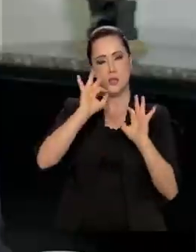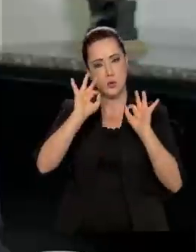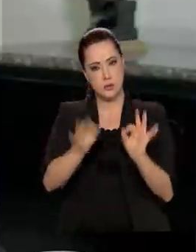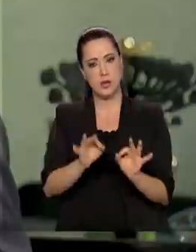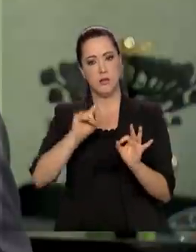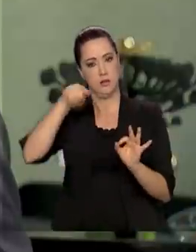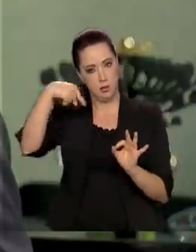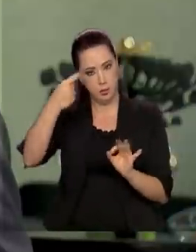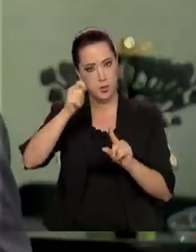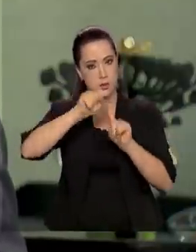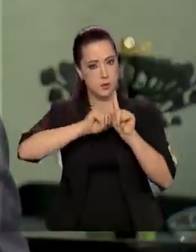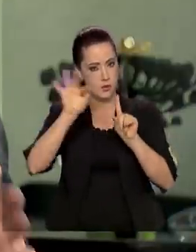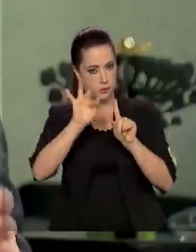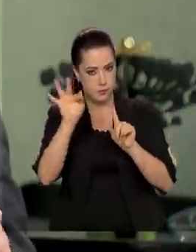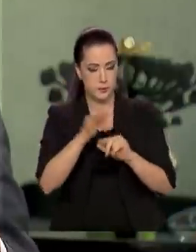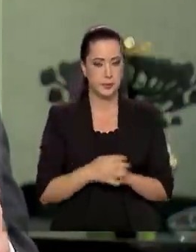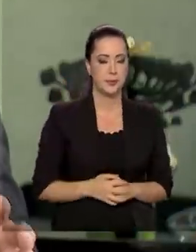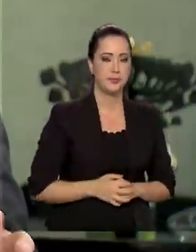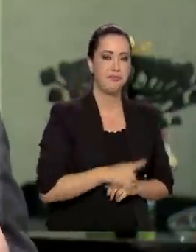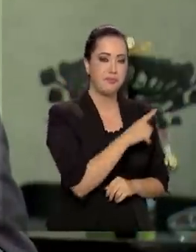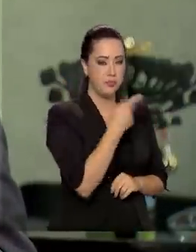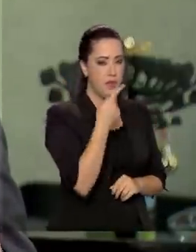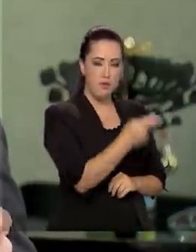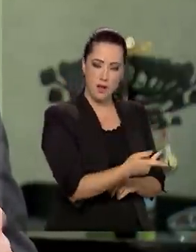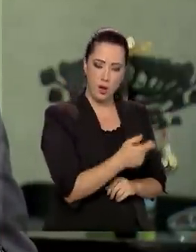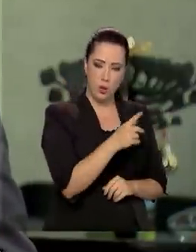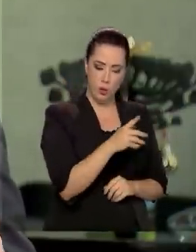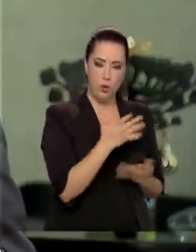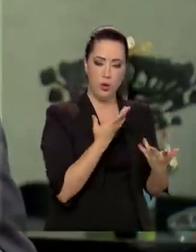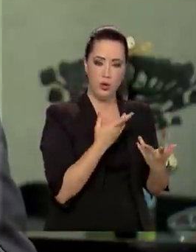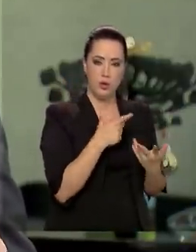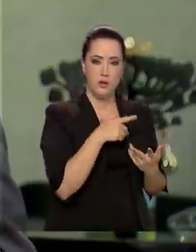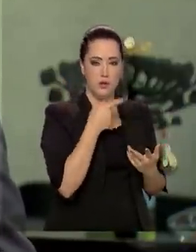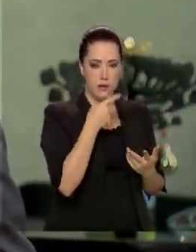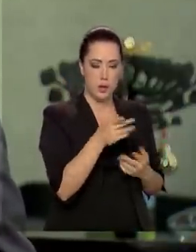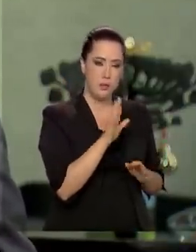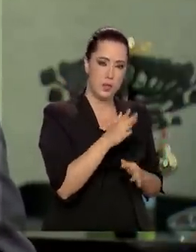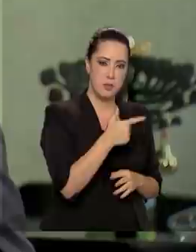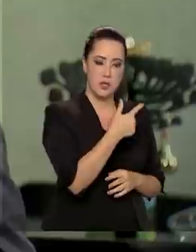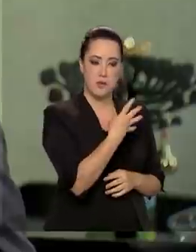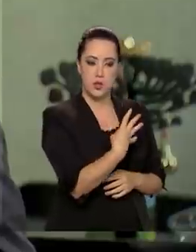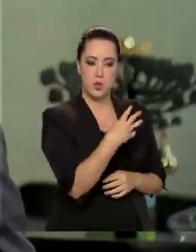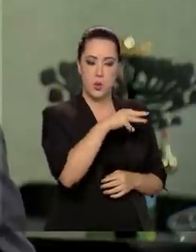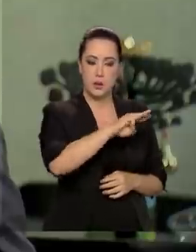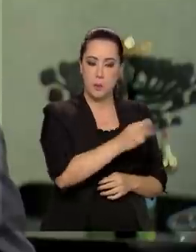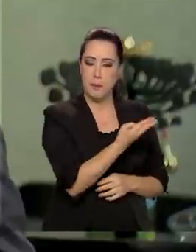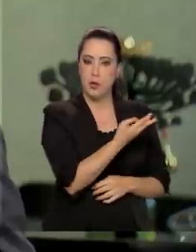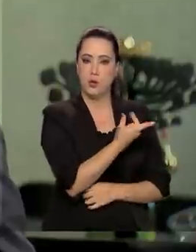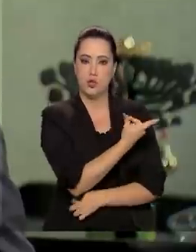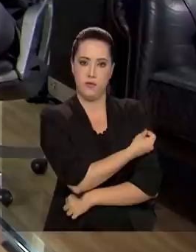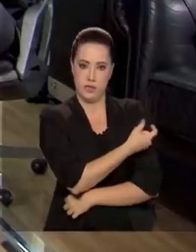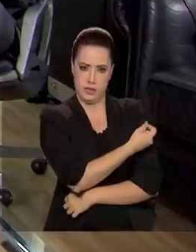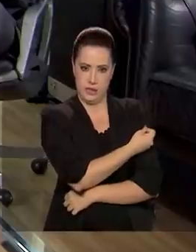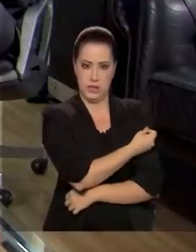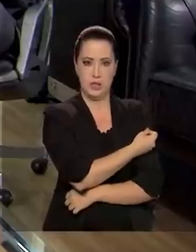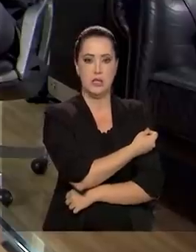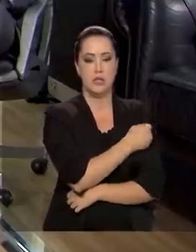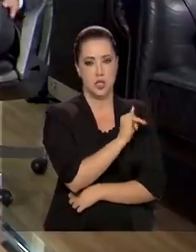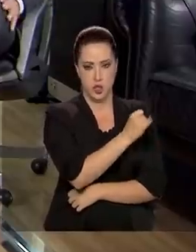partir de fevereiro. O senhor comentou recentemente algo como 24 milhões e 700 mil doses em janeiro?